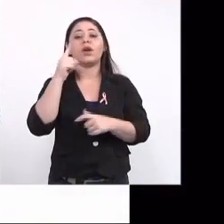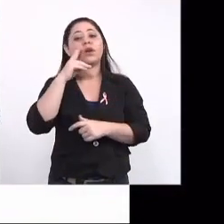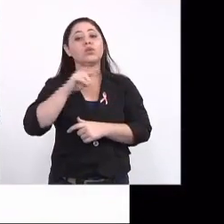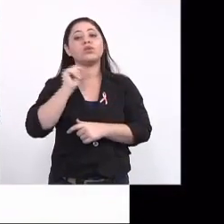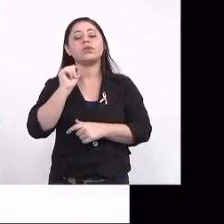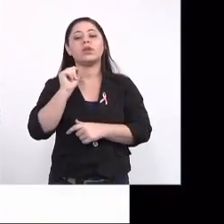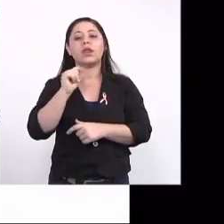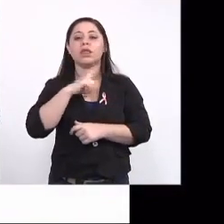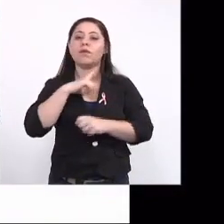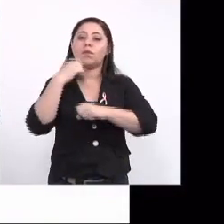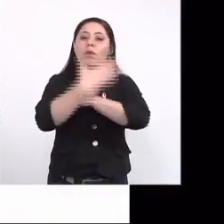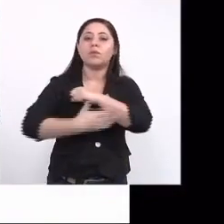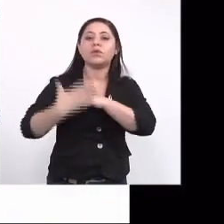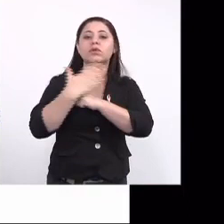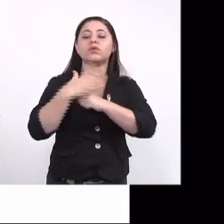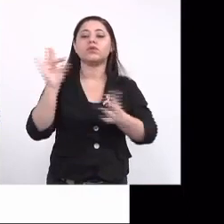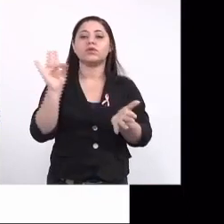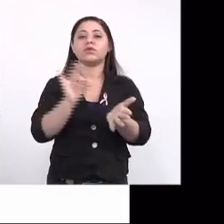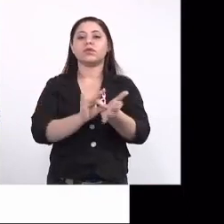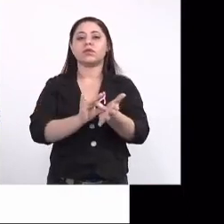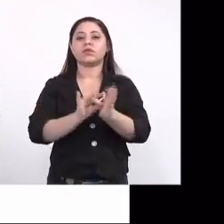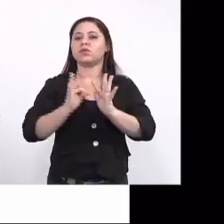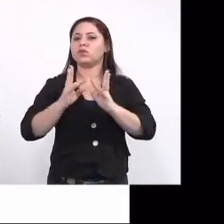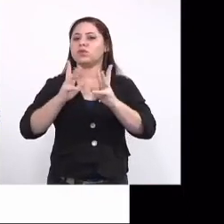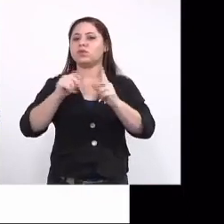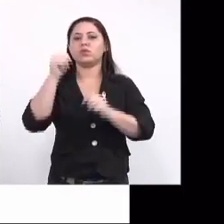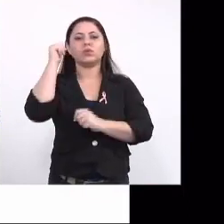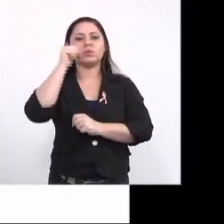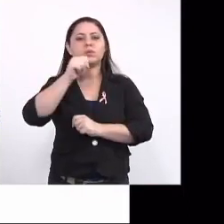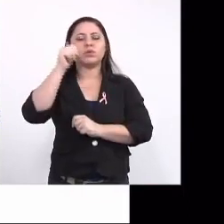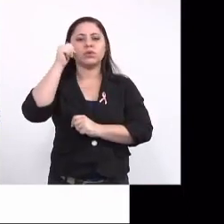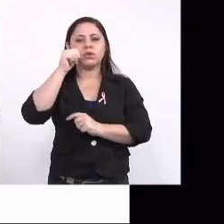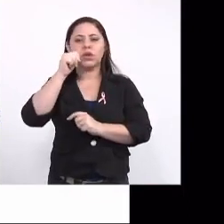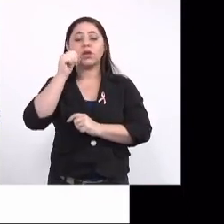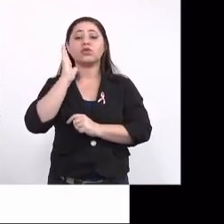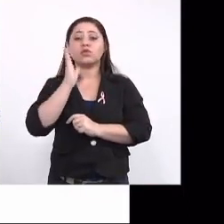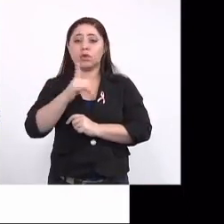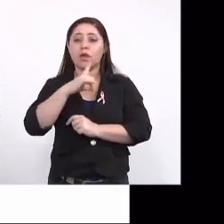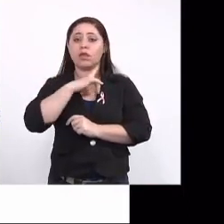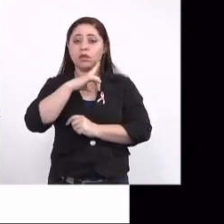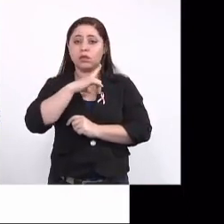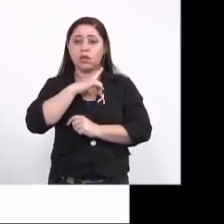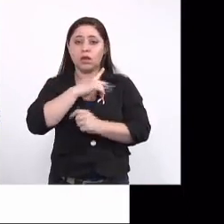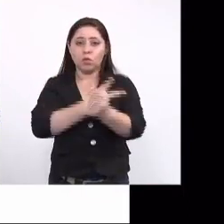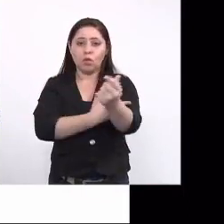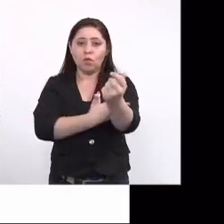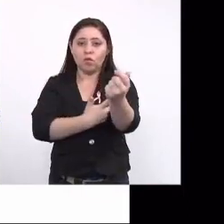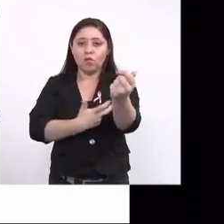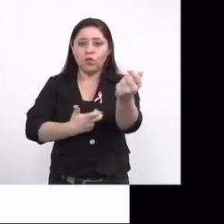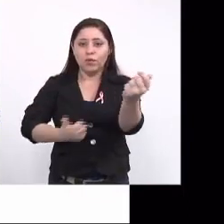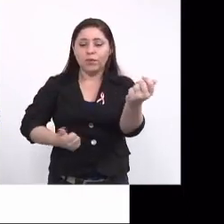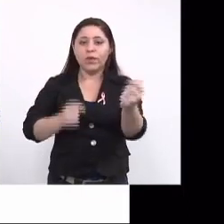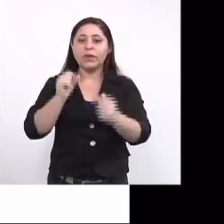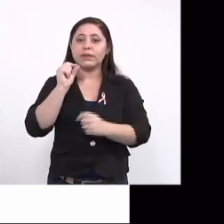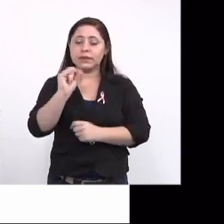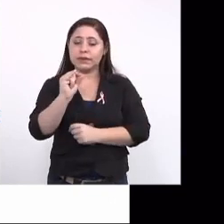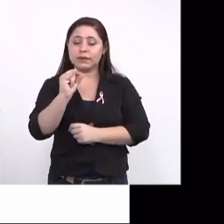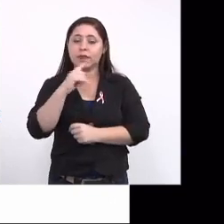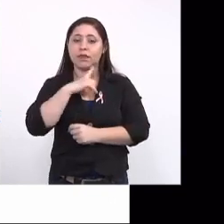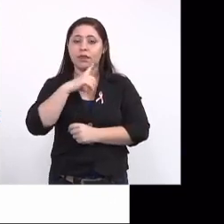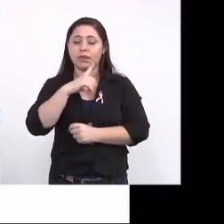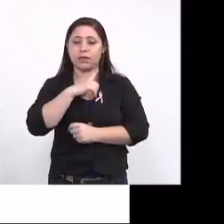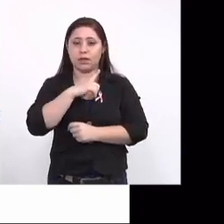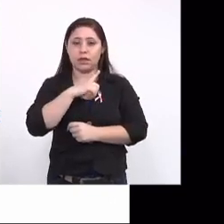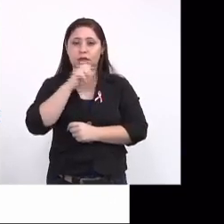isso teve alguma proteção de fato. Então, todas as mulheres já estão tendo sangue coletado para verificar se elas têm